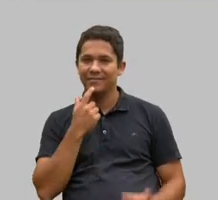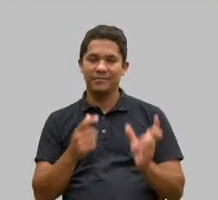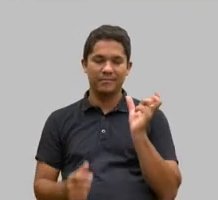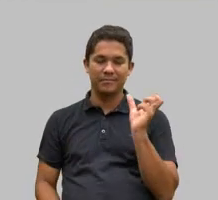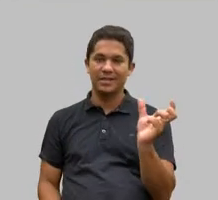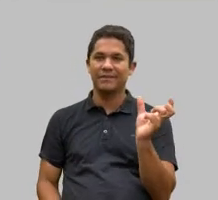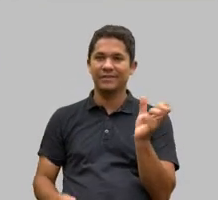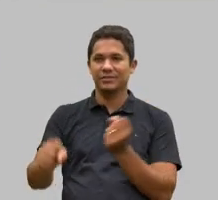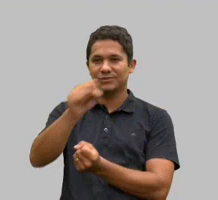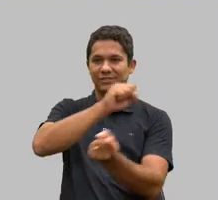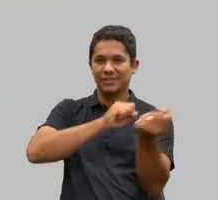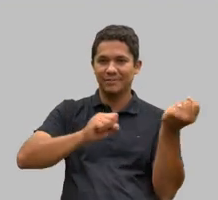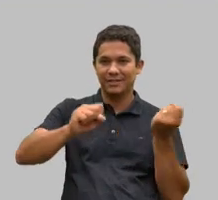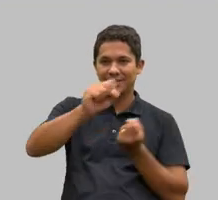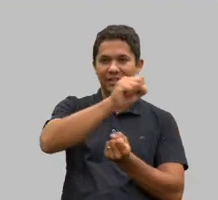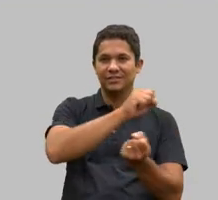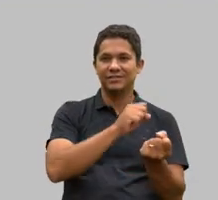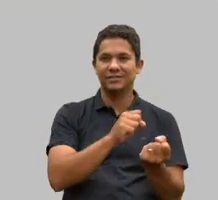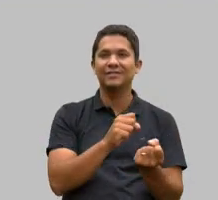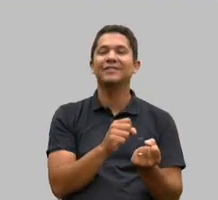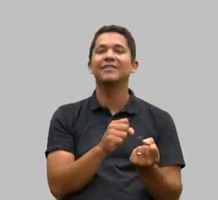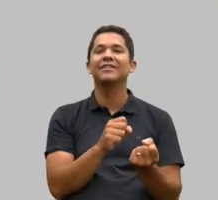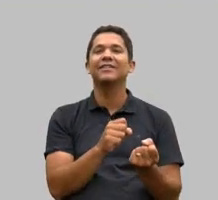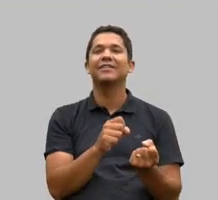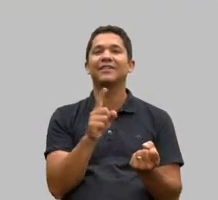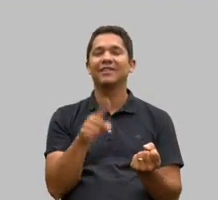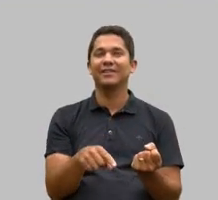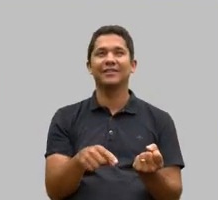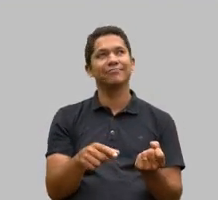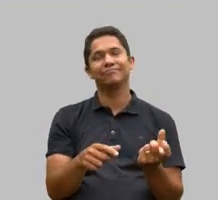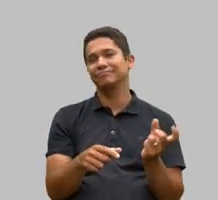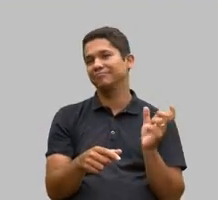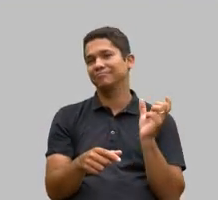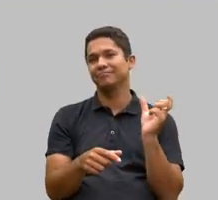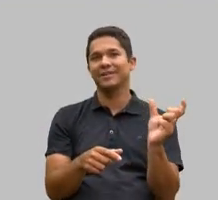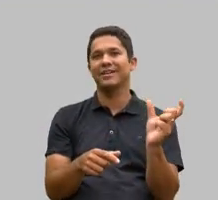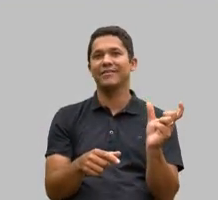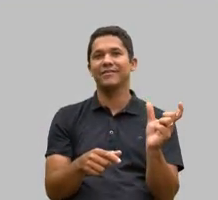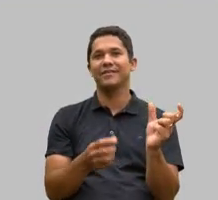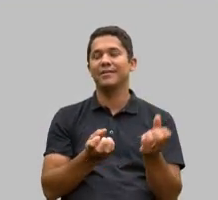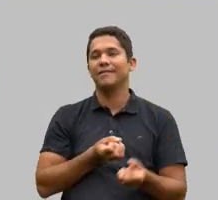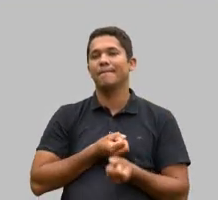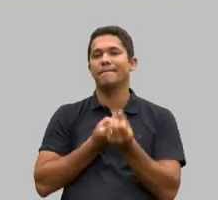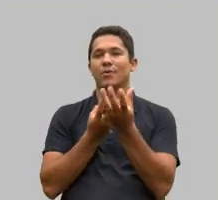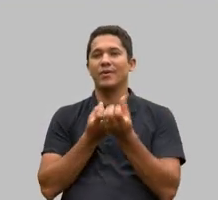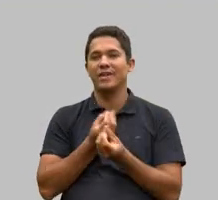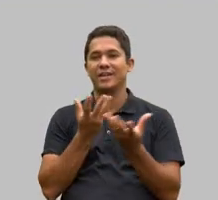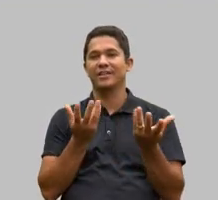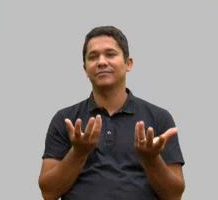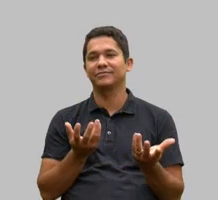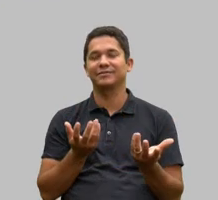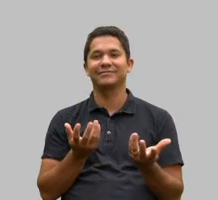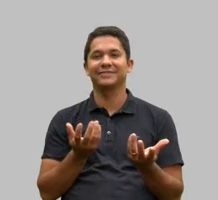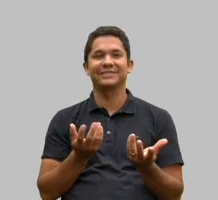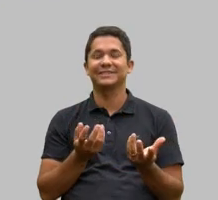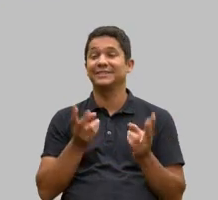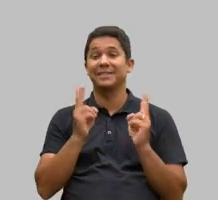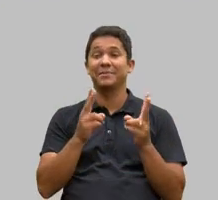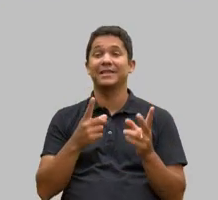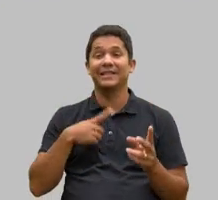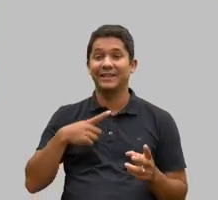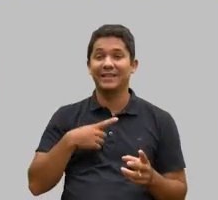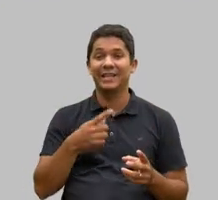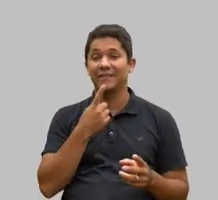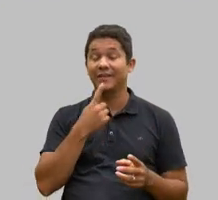quase uma boa emenda de qualquer poema, soneto ou fala de impacto, tem